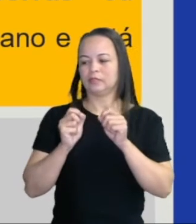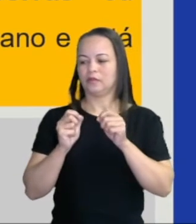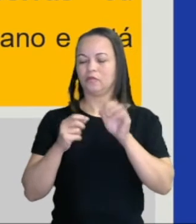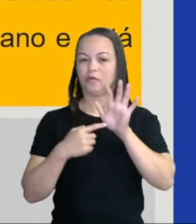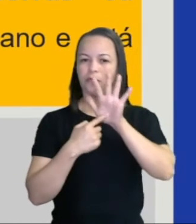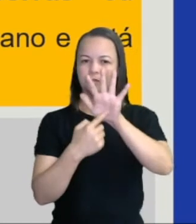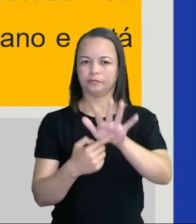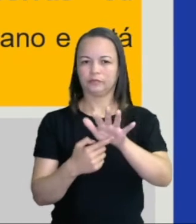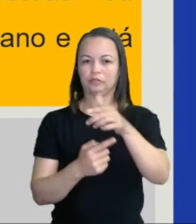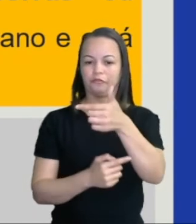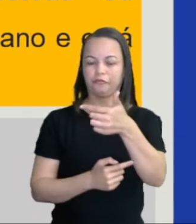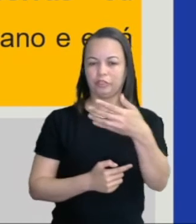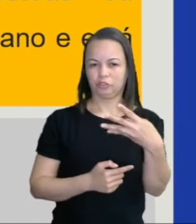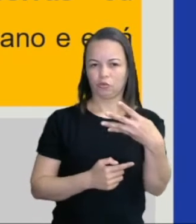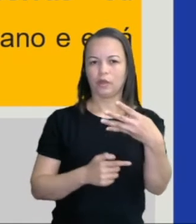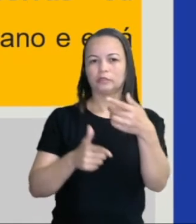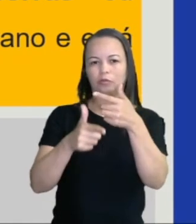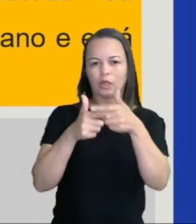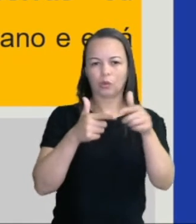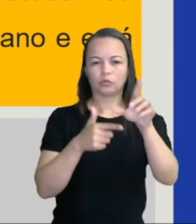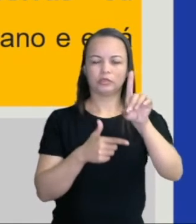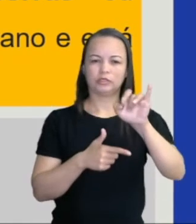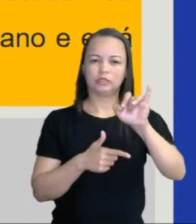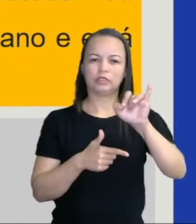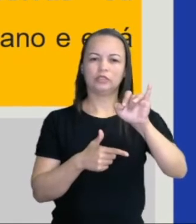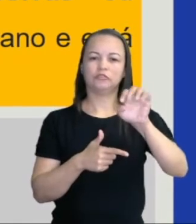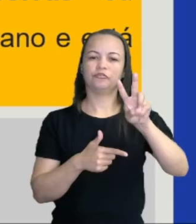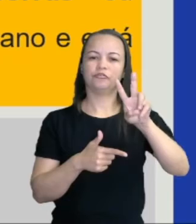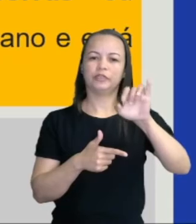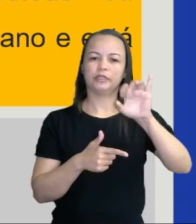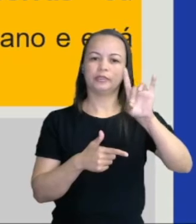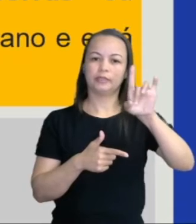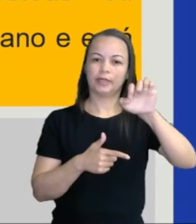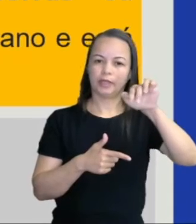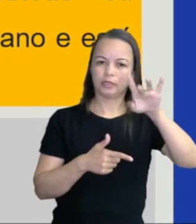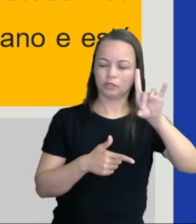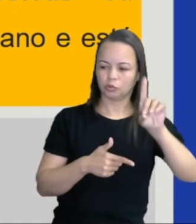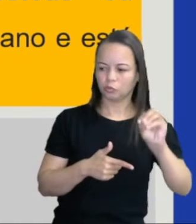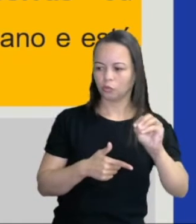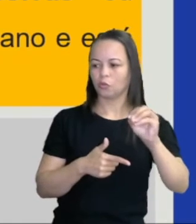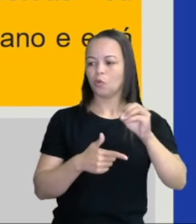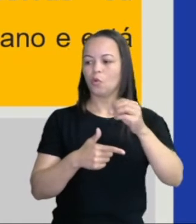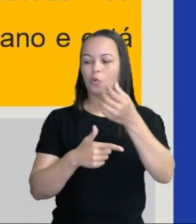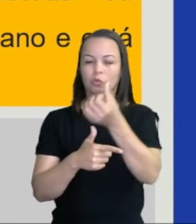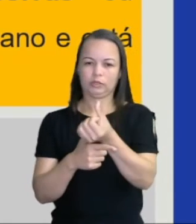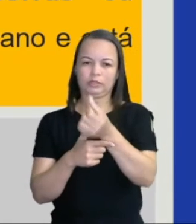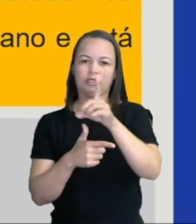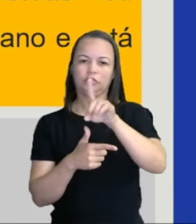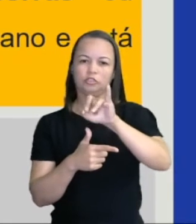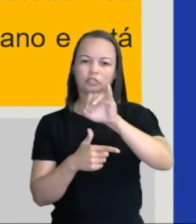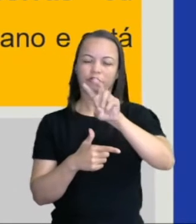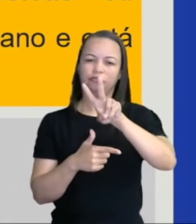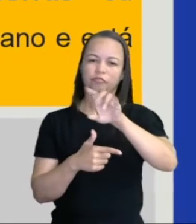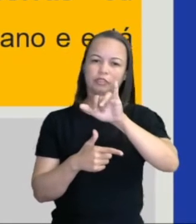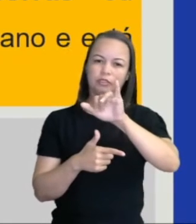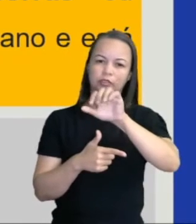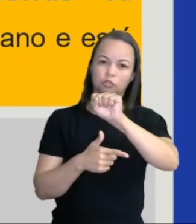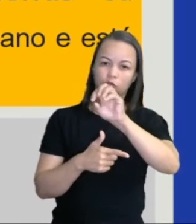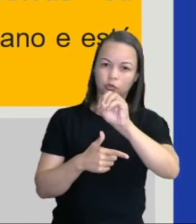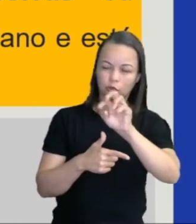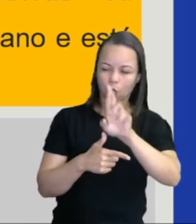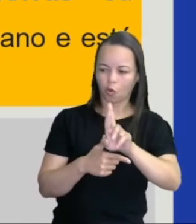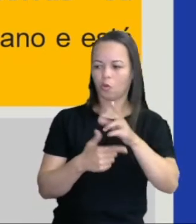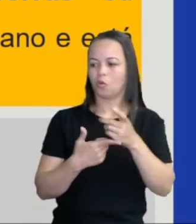aqui. O 24 é o meu dividendo. O 6, o divisor. O 4, o quociente. E o 0 aqui, o resto.